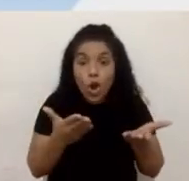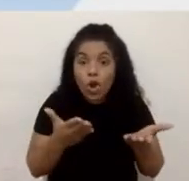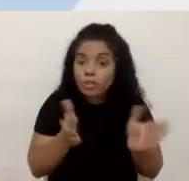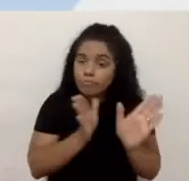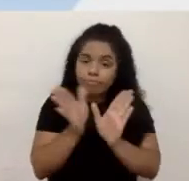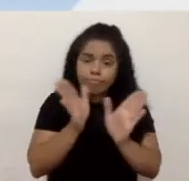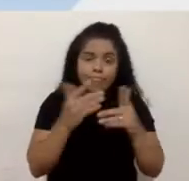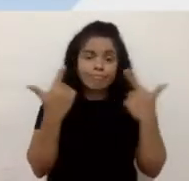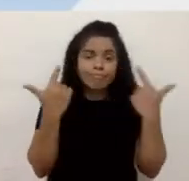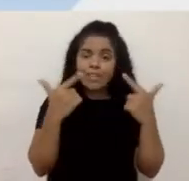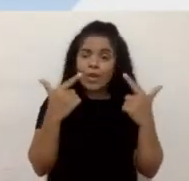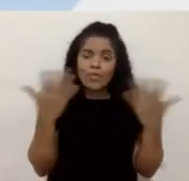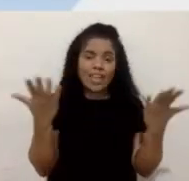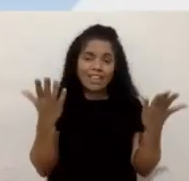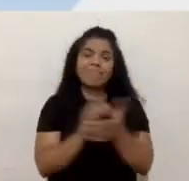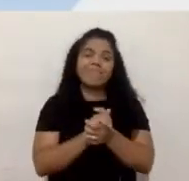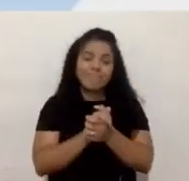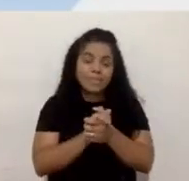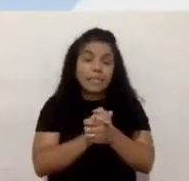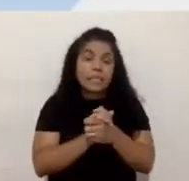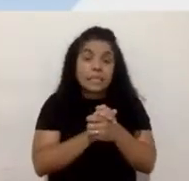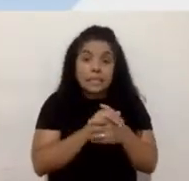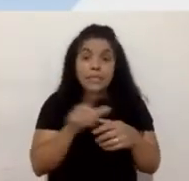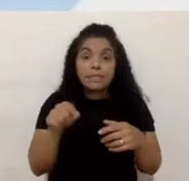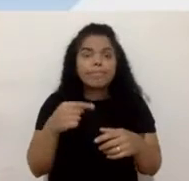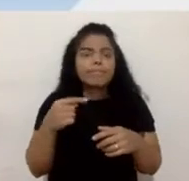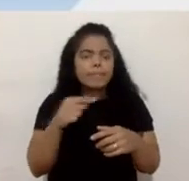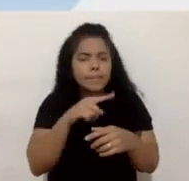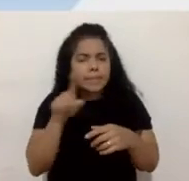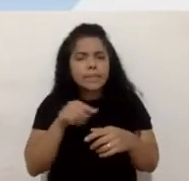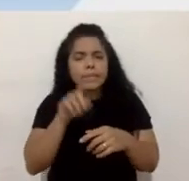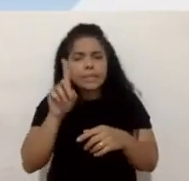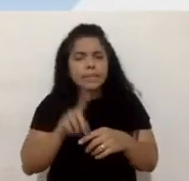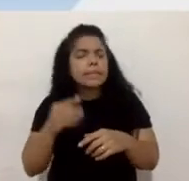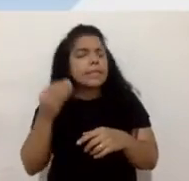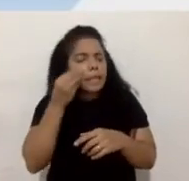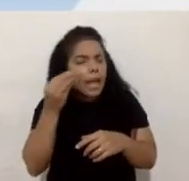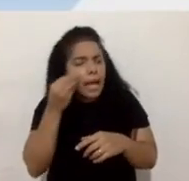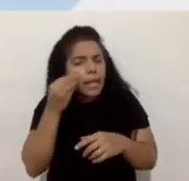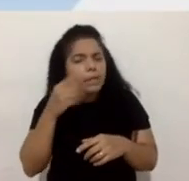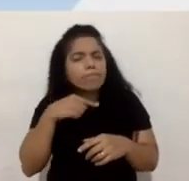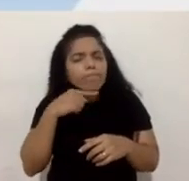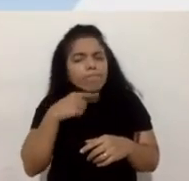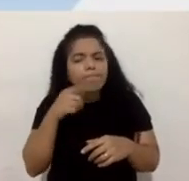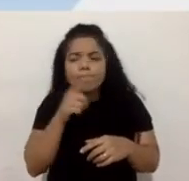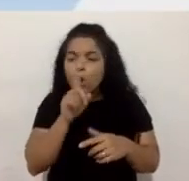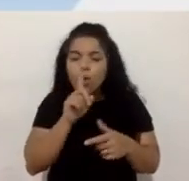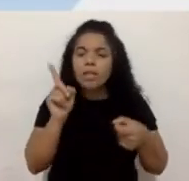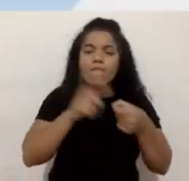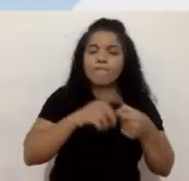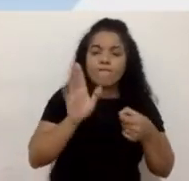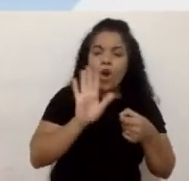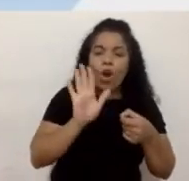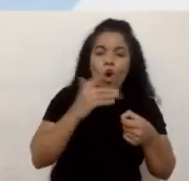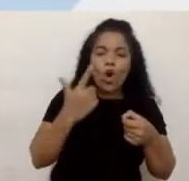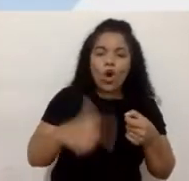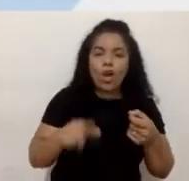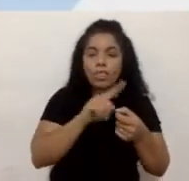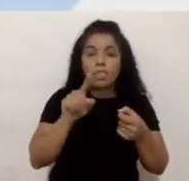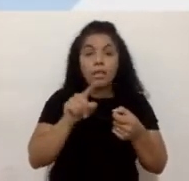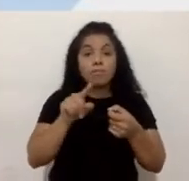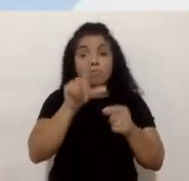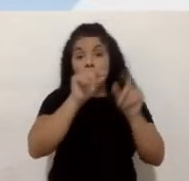acessar. Eles tentam, eles não conseguem e daí eles não voltam mais. E eles acabam adotando outros